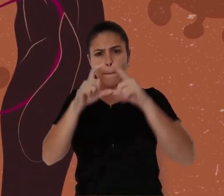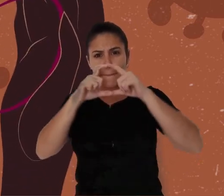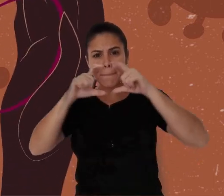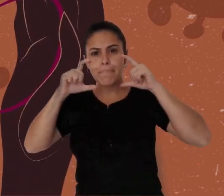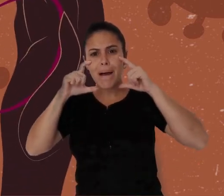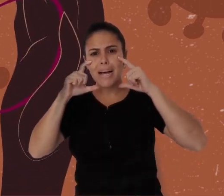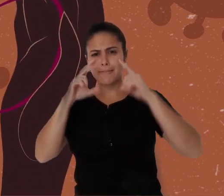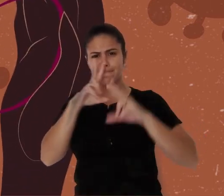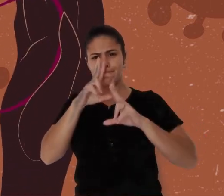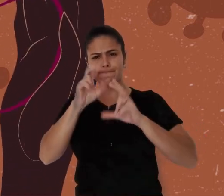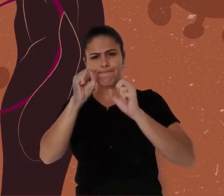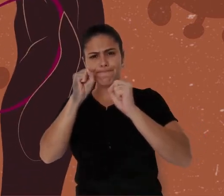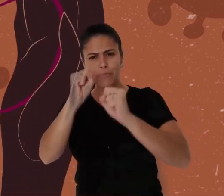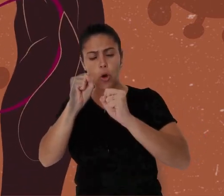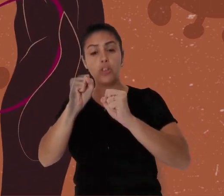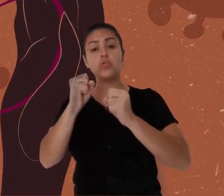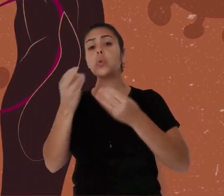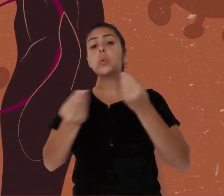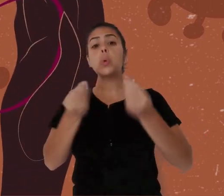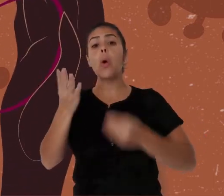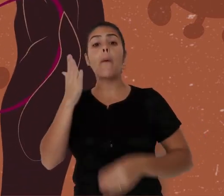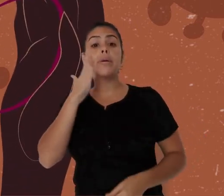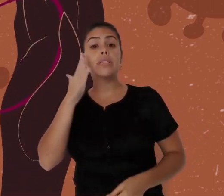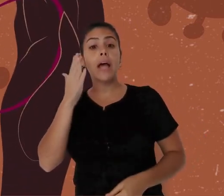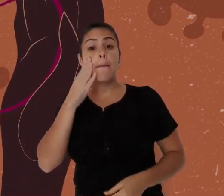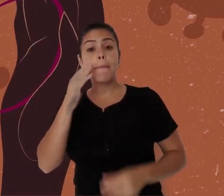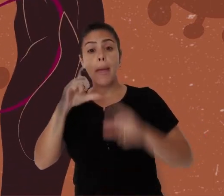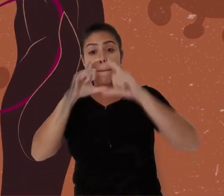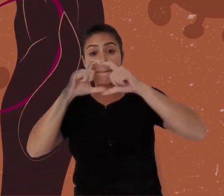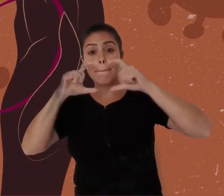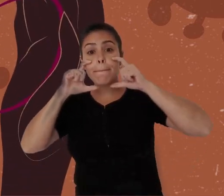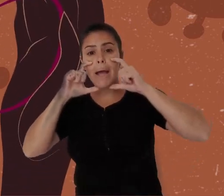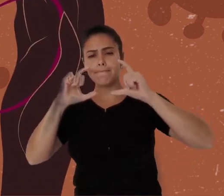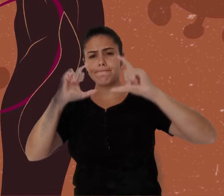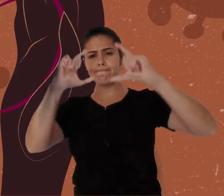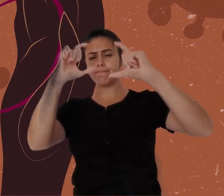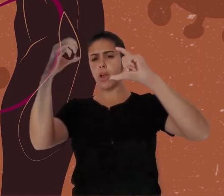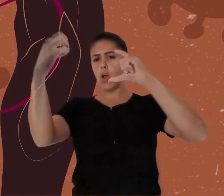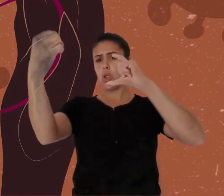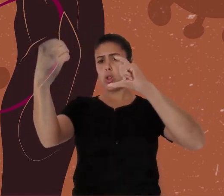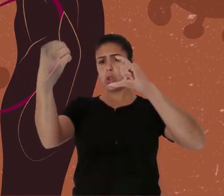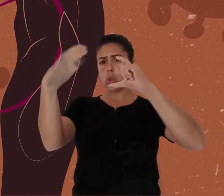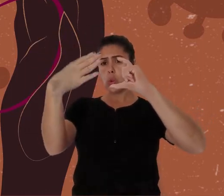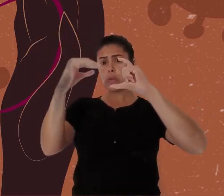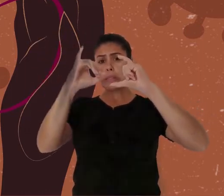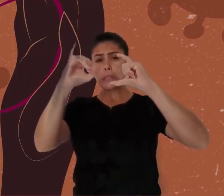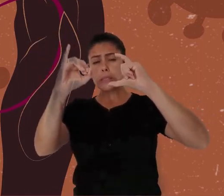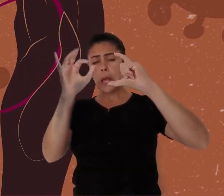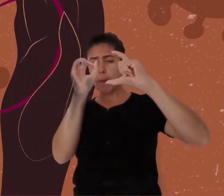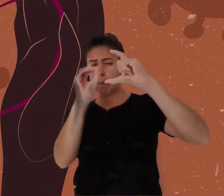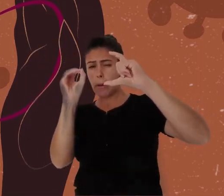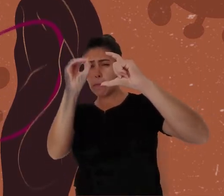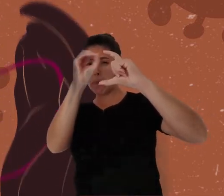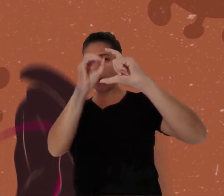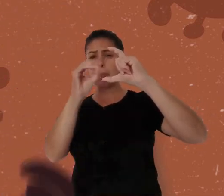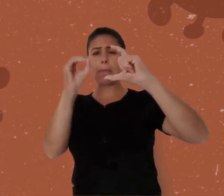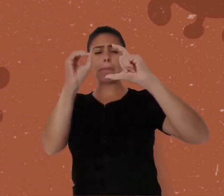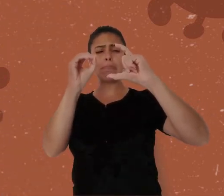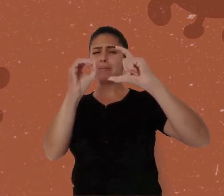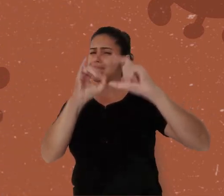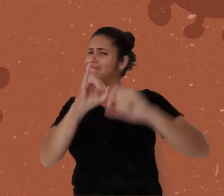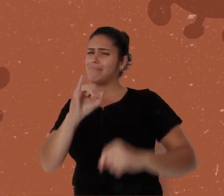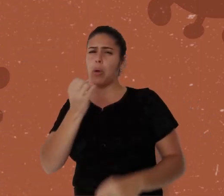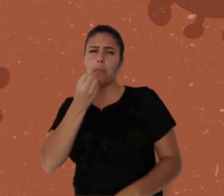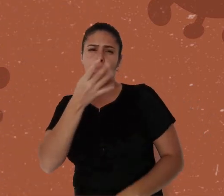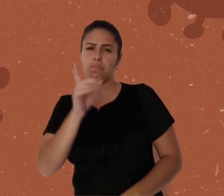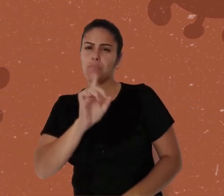tática é colocar a máscara contra a luz e ver se há muitos espaços vazios entre a costura. Se tiver, não serve. Também